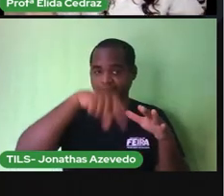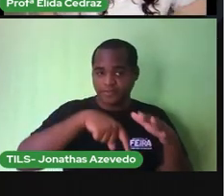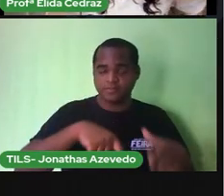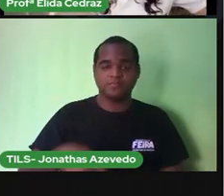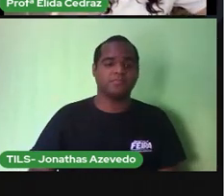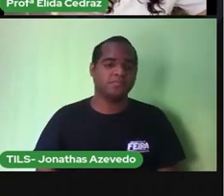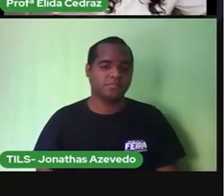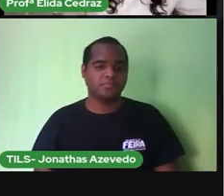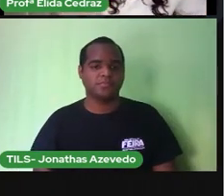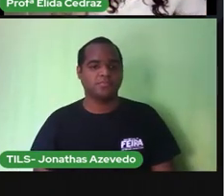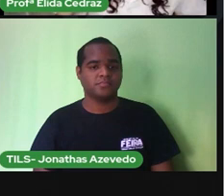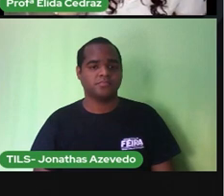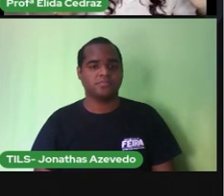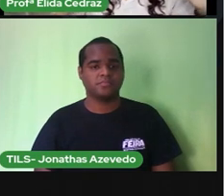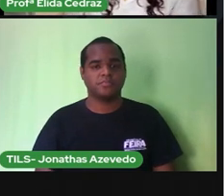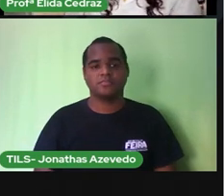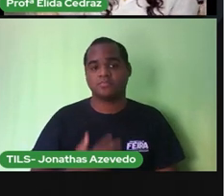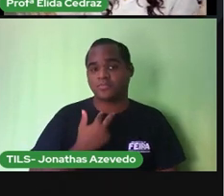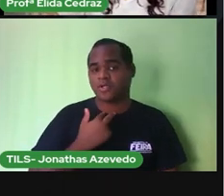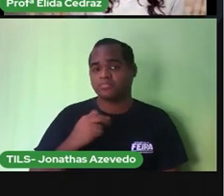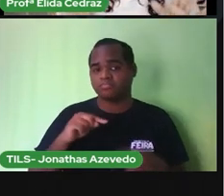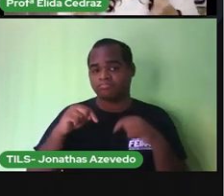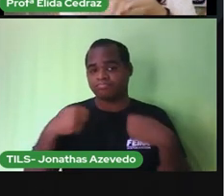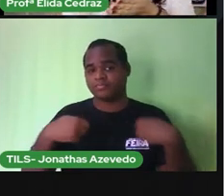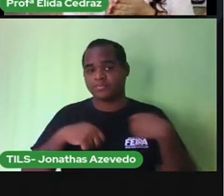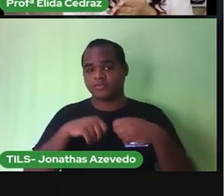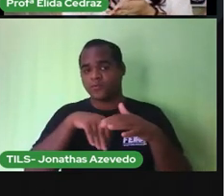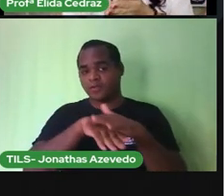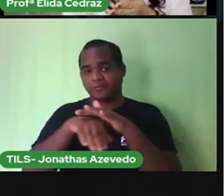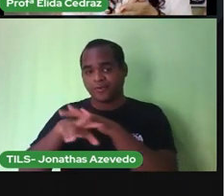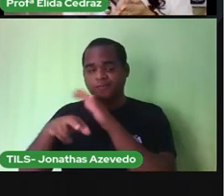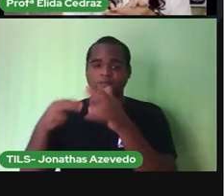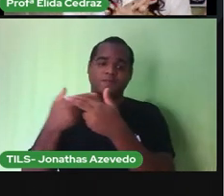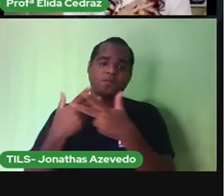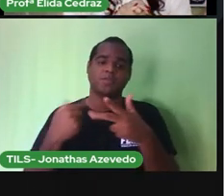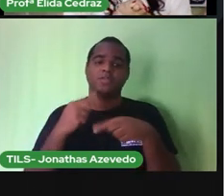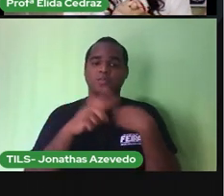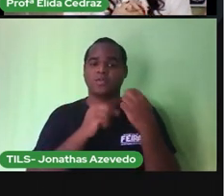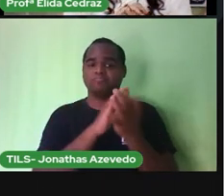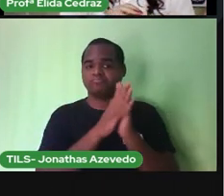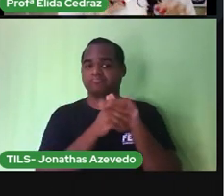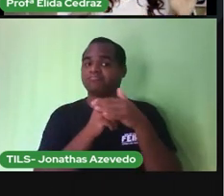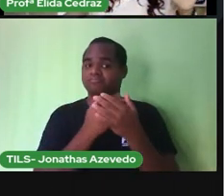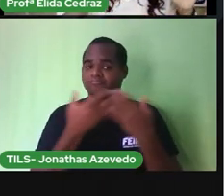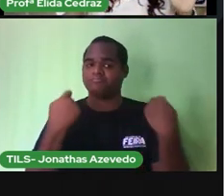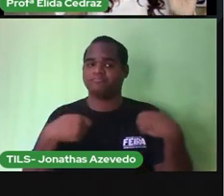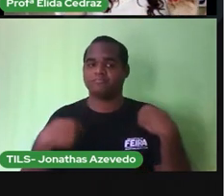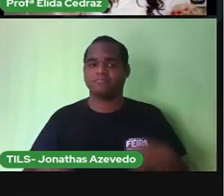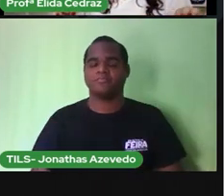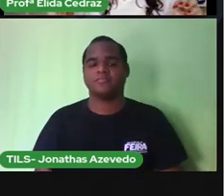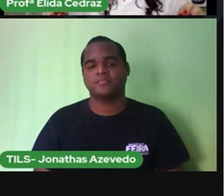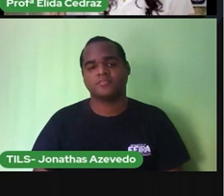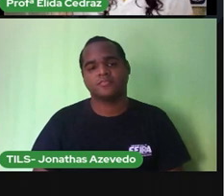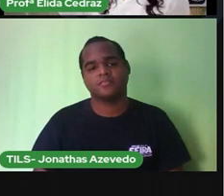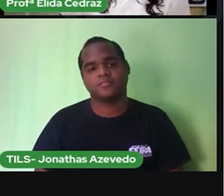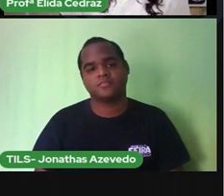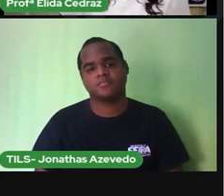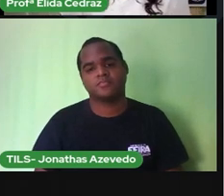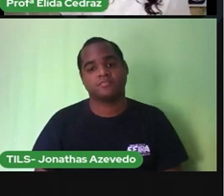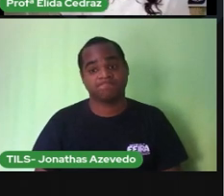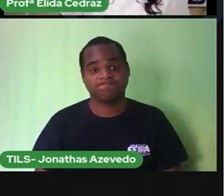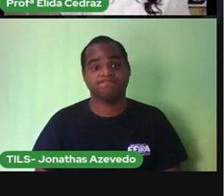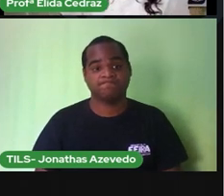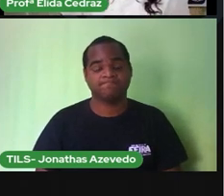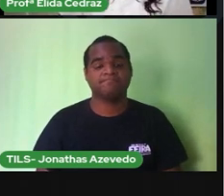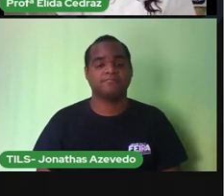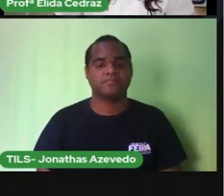separa se for de plástico de vidro essas coisas todas e depois lava sua mãozinha tá bem mas a mesma coisa